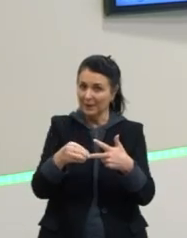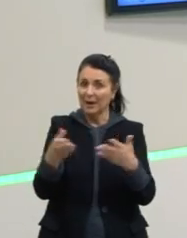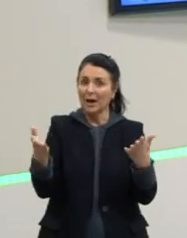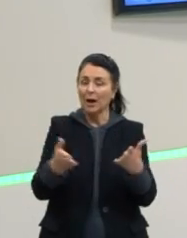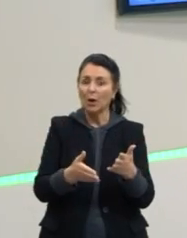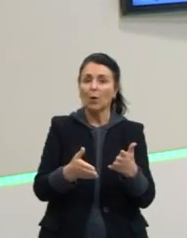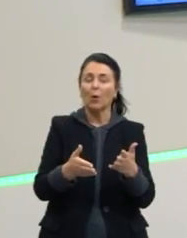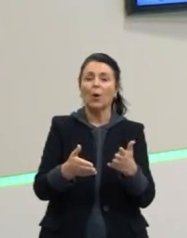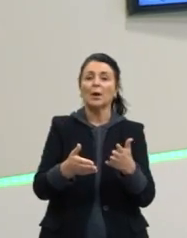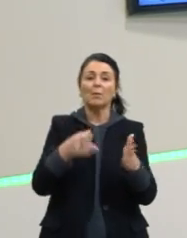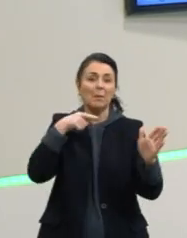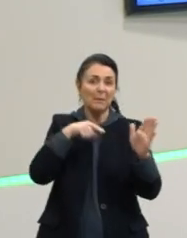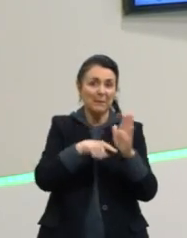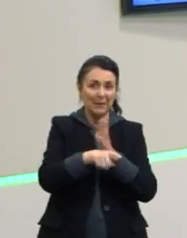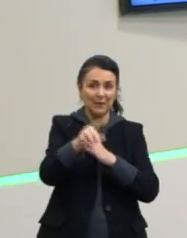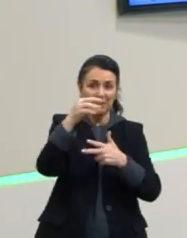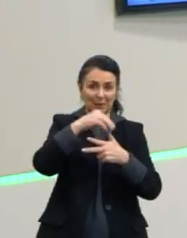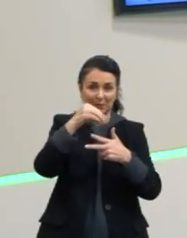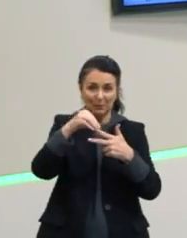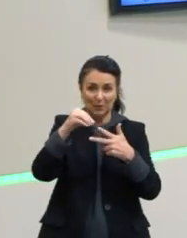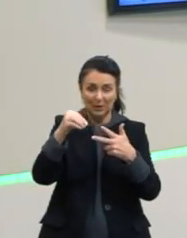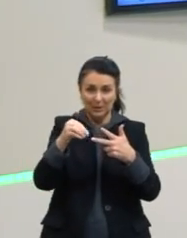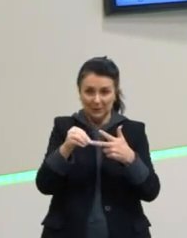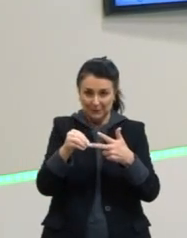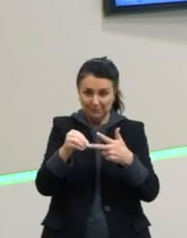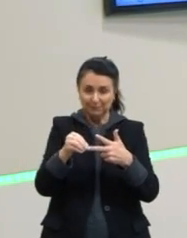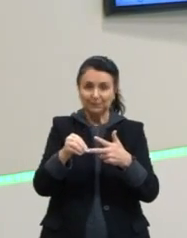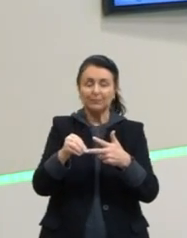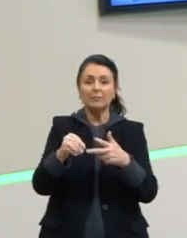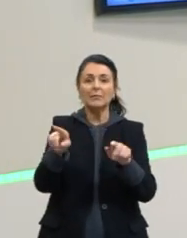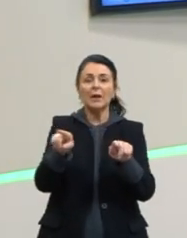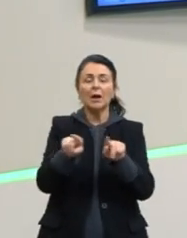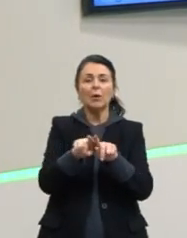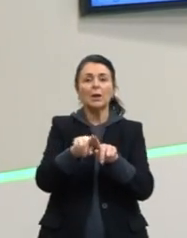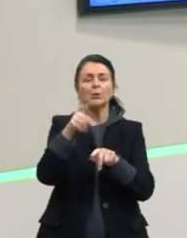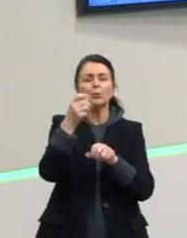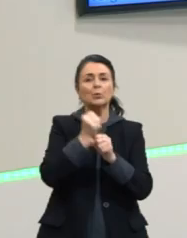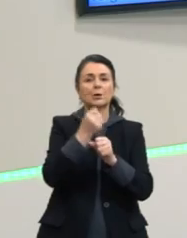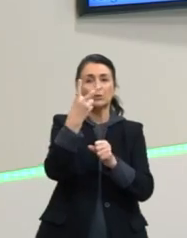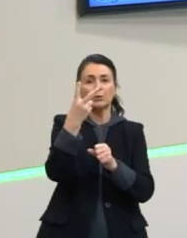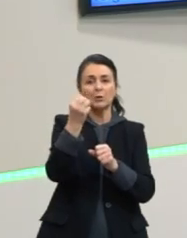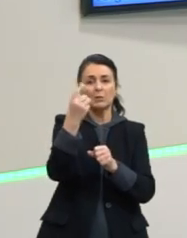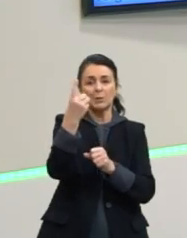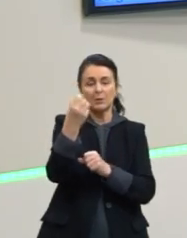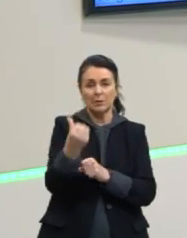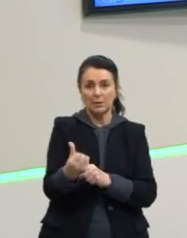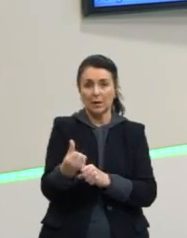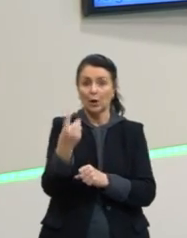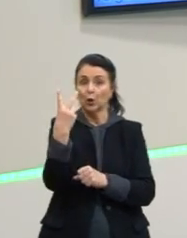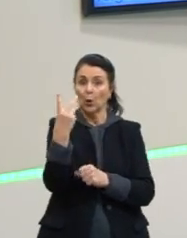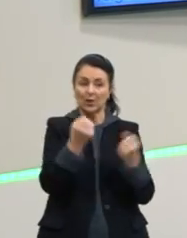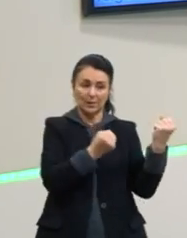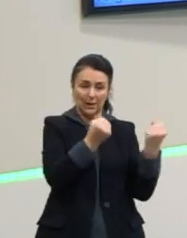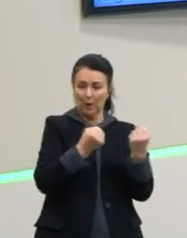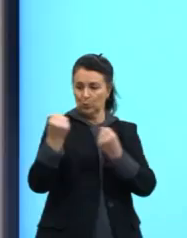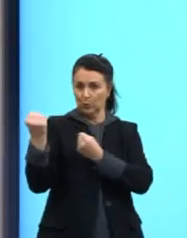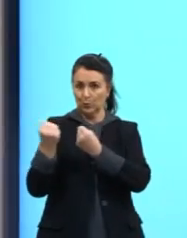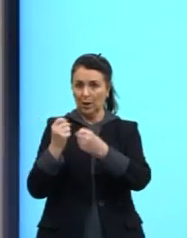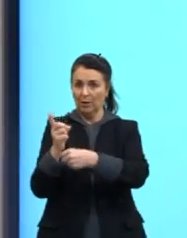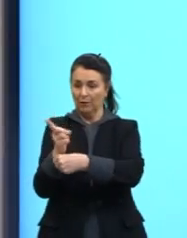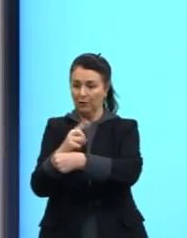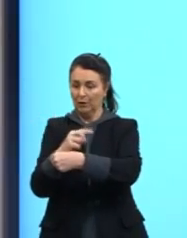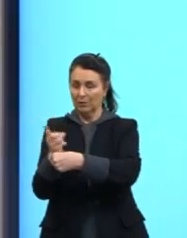um exercício rapidinho para a gente finalizar. Esse é do Enem de 2016. Dois veículos que trafegam com velocidade